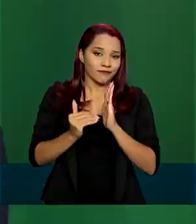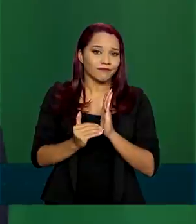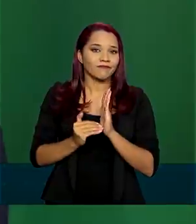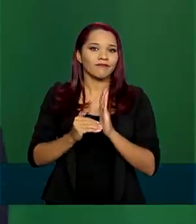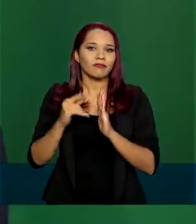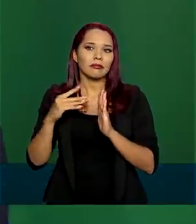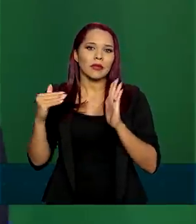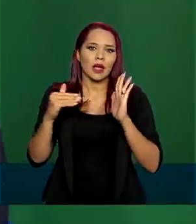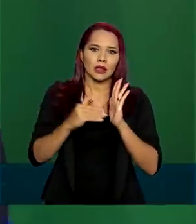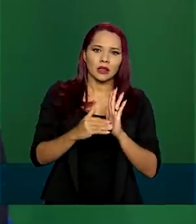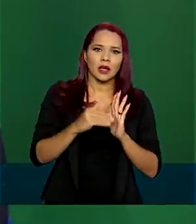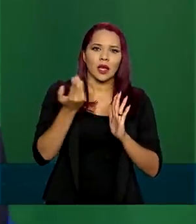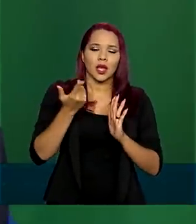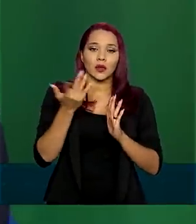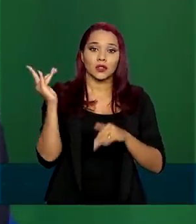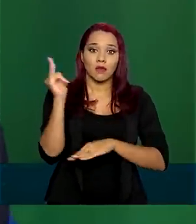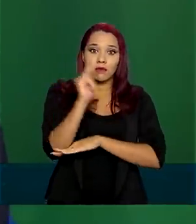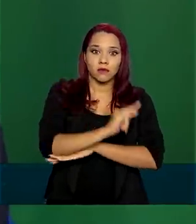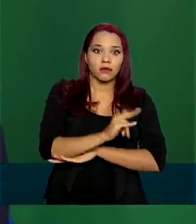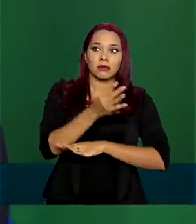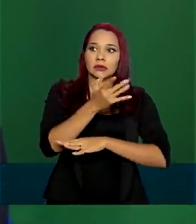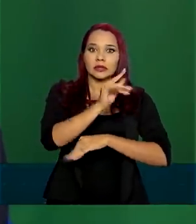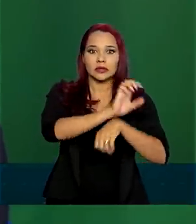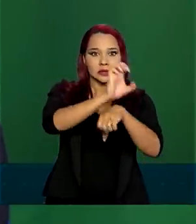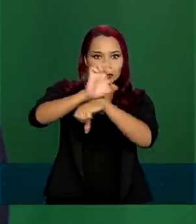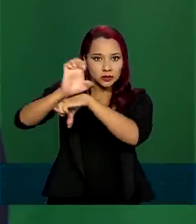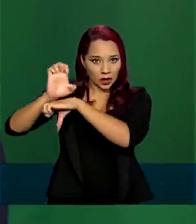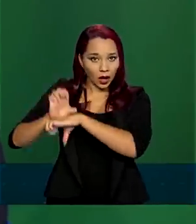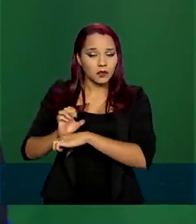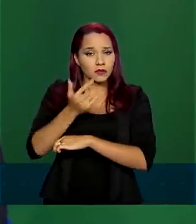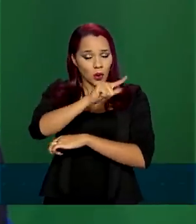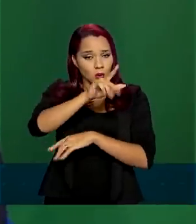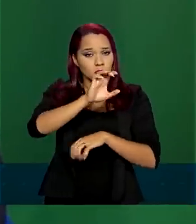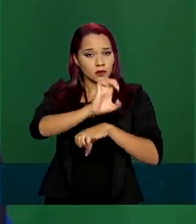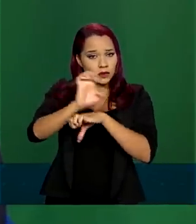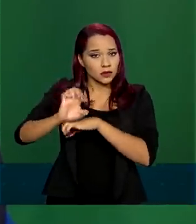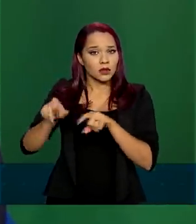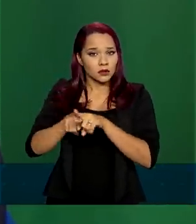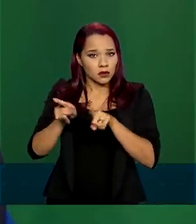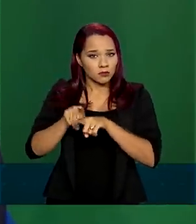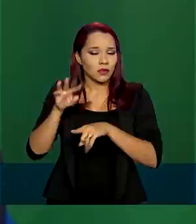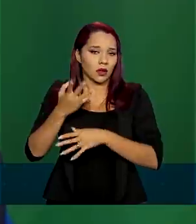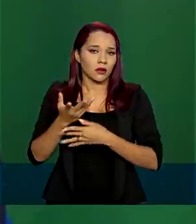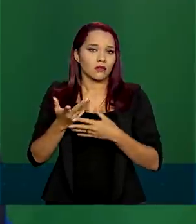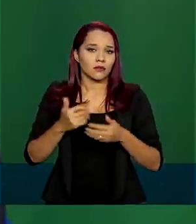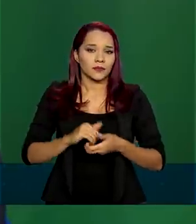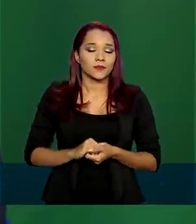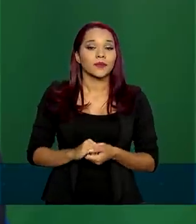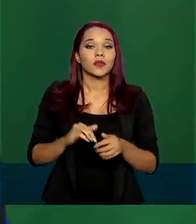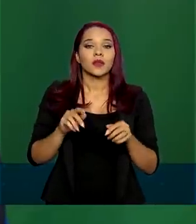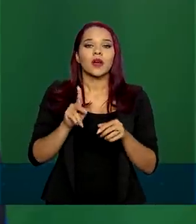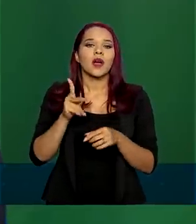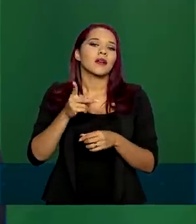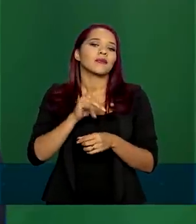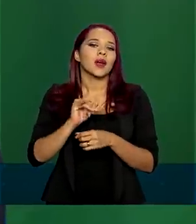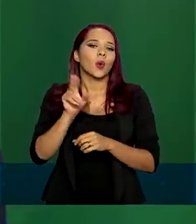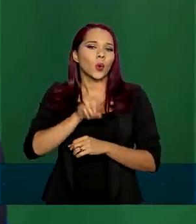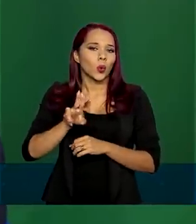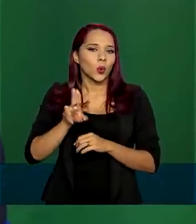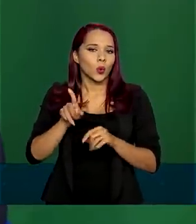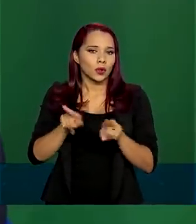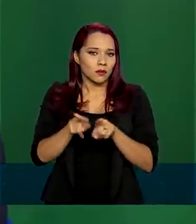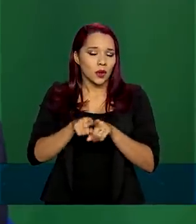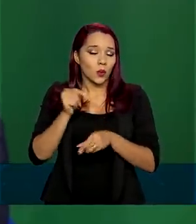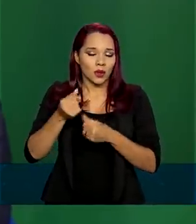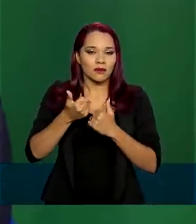até os hubs em cada um dos estados e de lá para outros estados pela via rodoviária. Também vamos usar, vamos contar